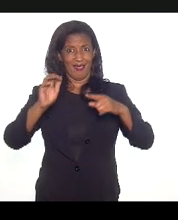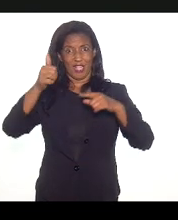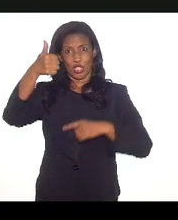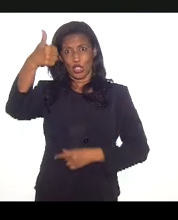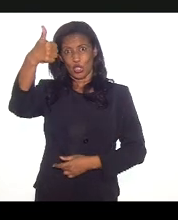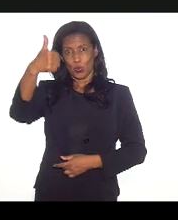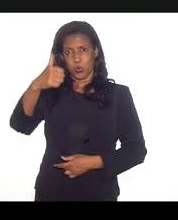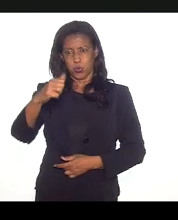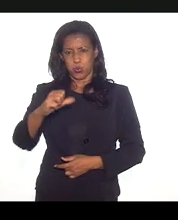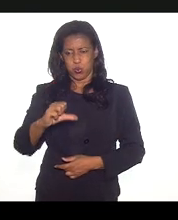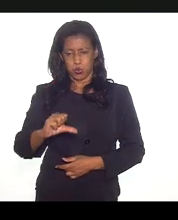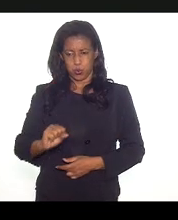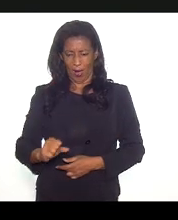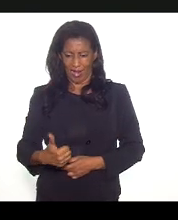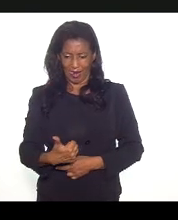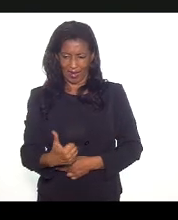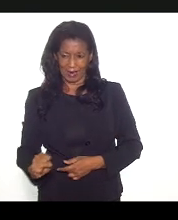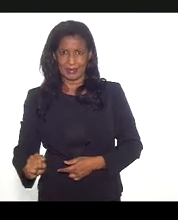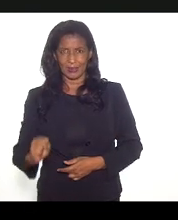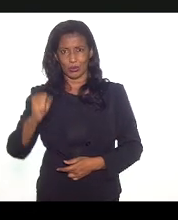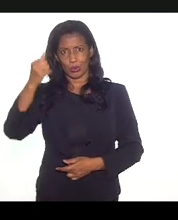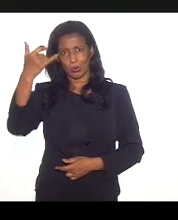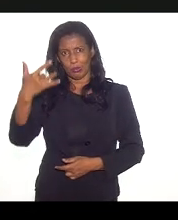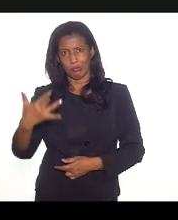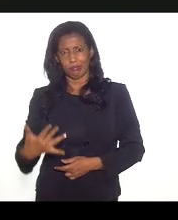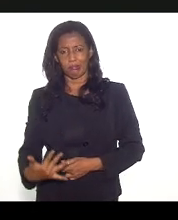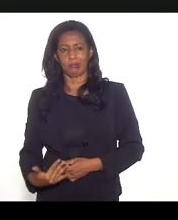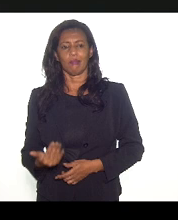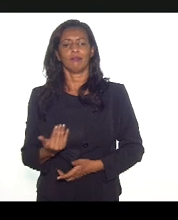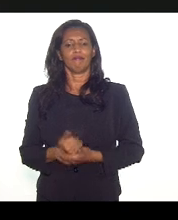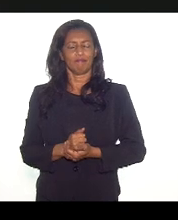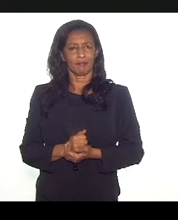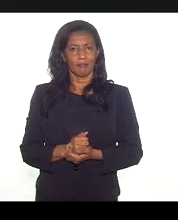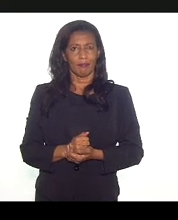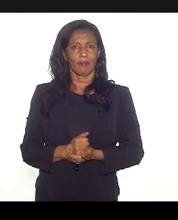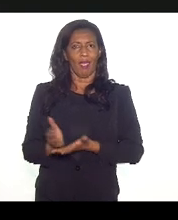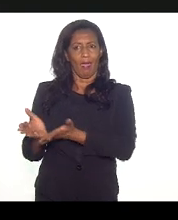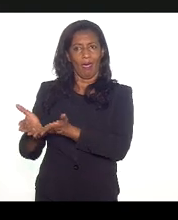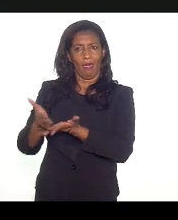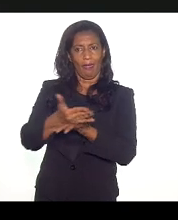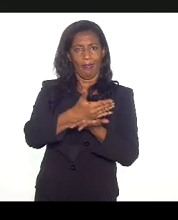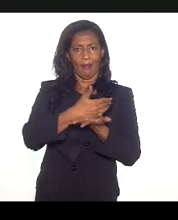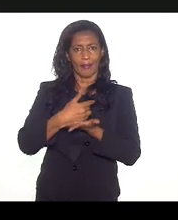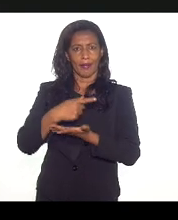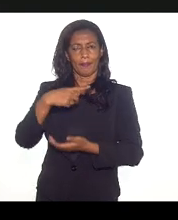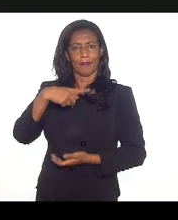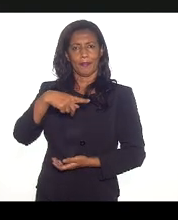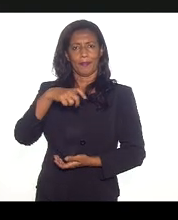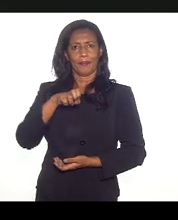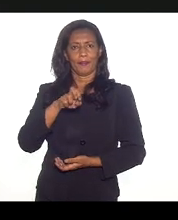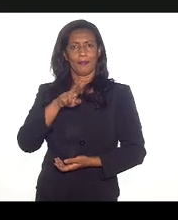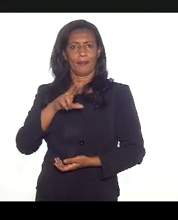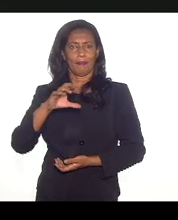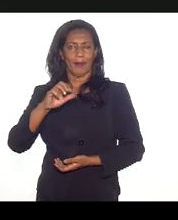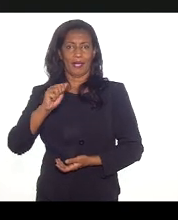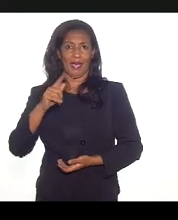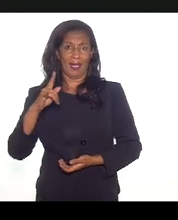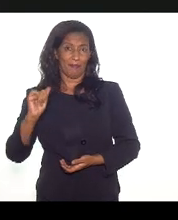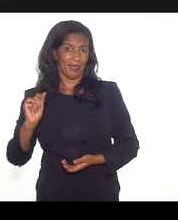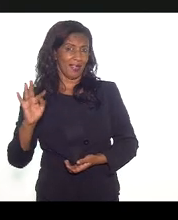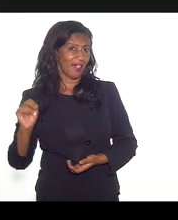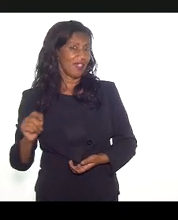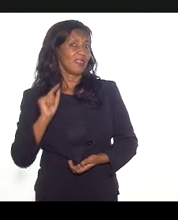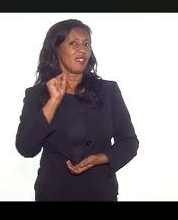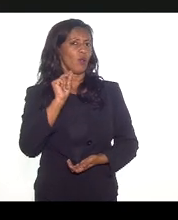posição em termos de receita corrente líquida por habitante, per capita, que é a receita disponível para gastar,